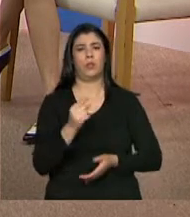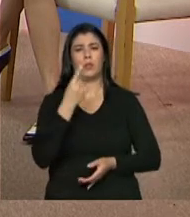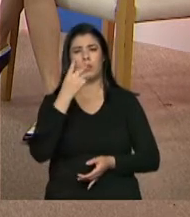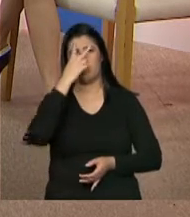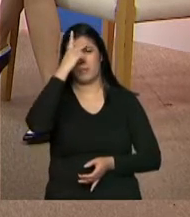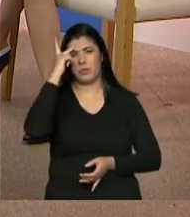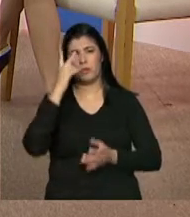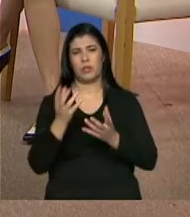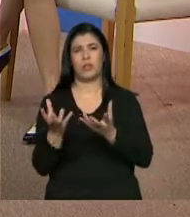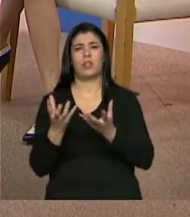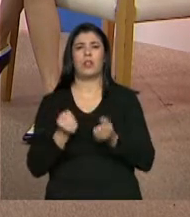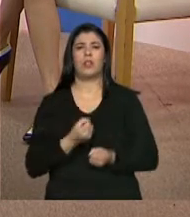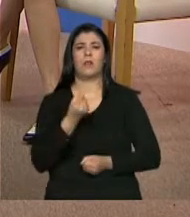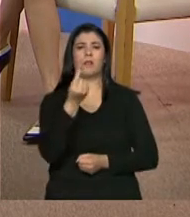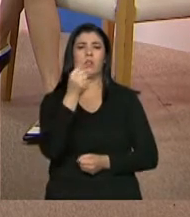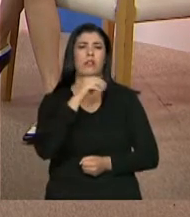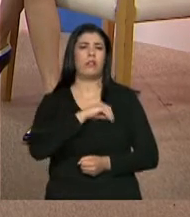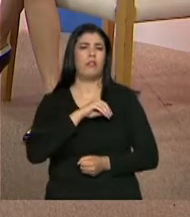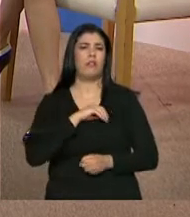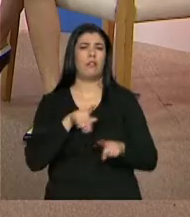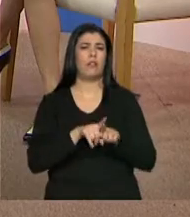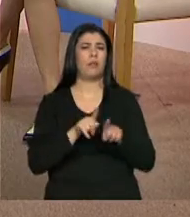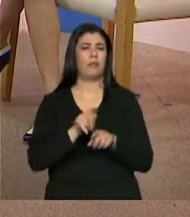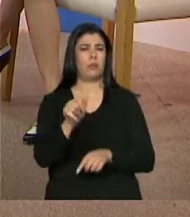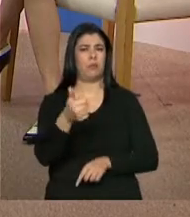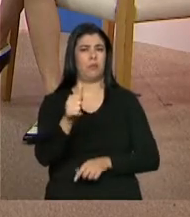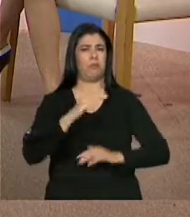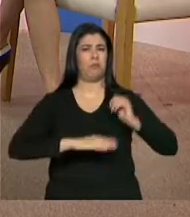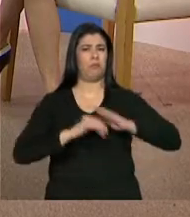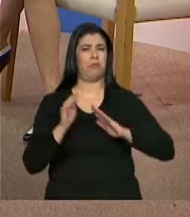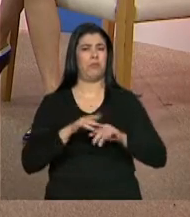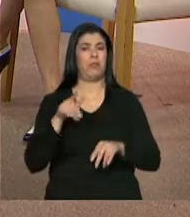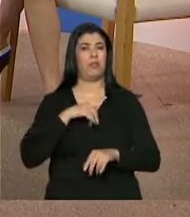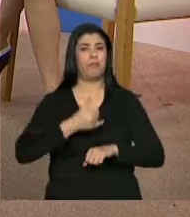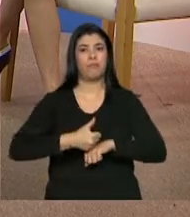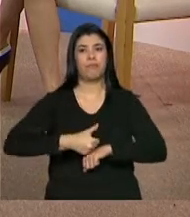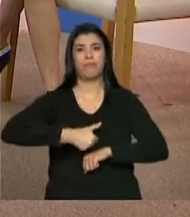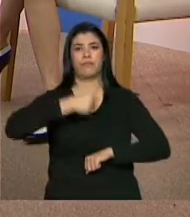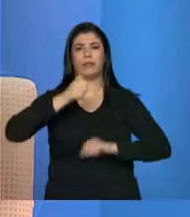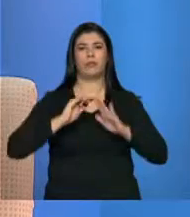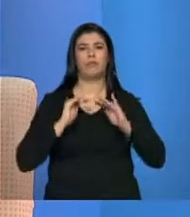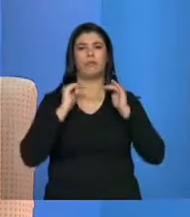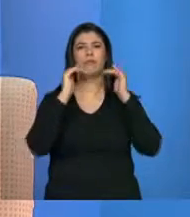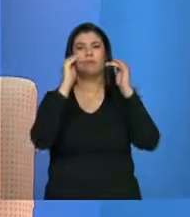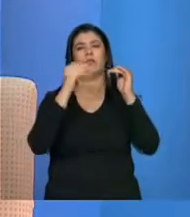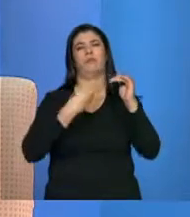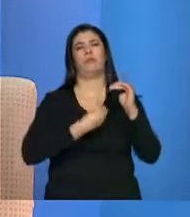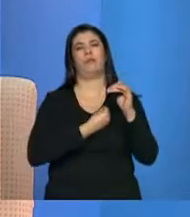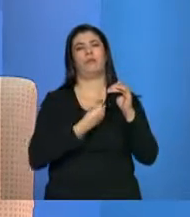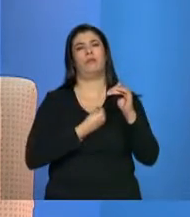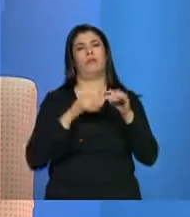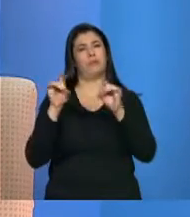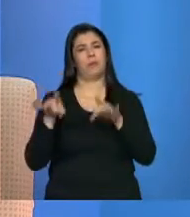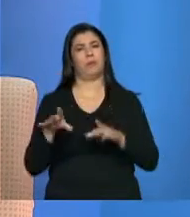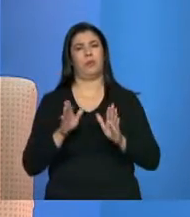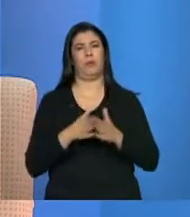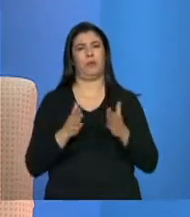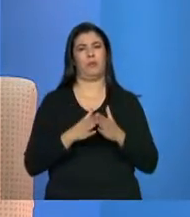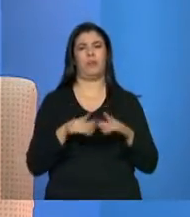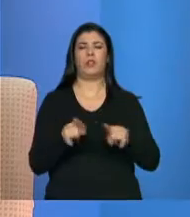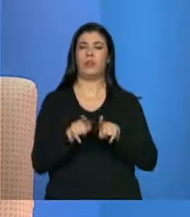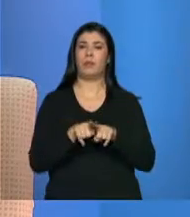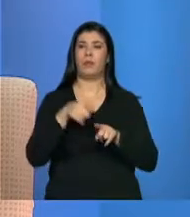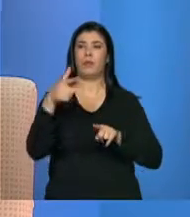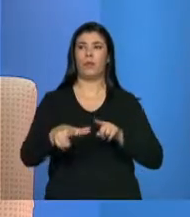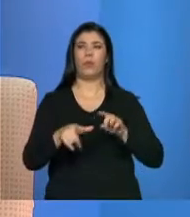recebem uma transferência de renda, mas também recebem uma qualificação profissional para poder superar a situação de pobreza, né, a mesma coisa no Minha Casa Minha Vida,